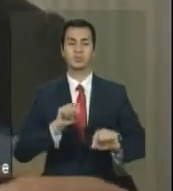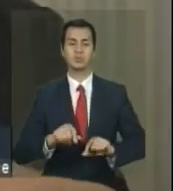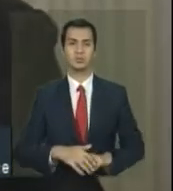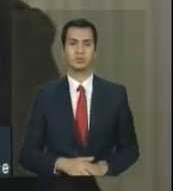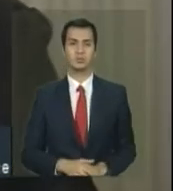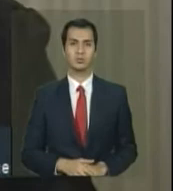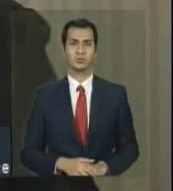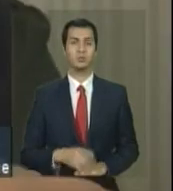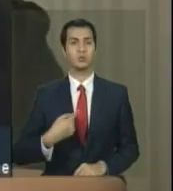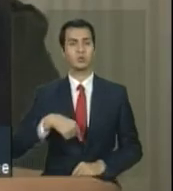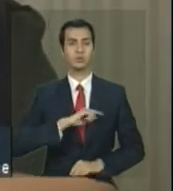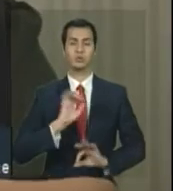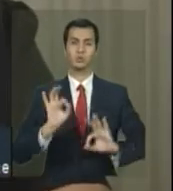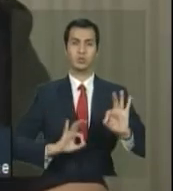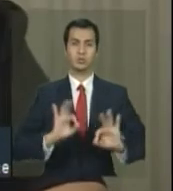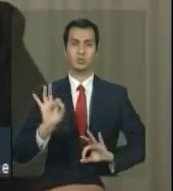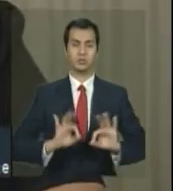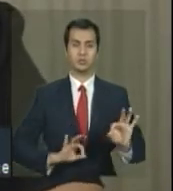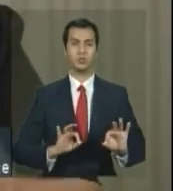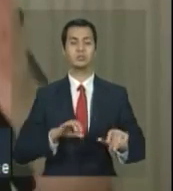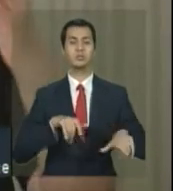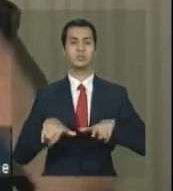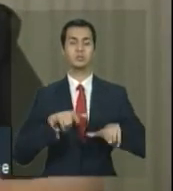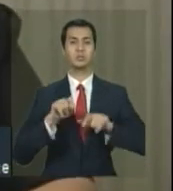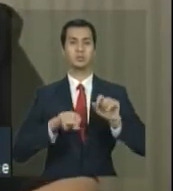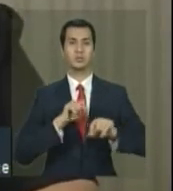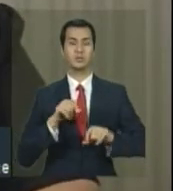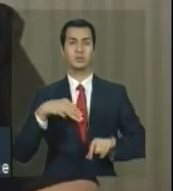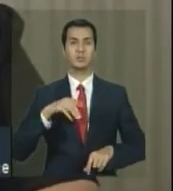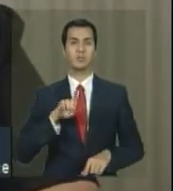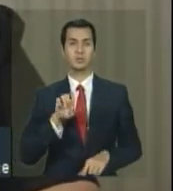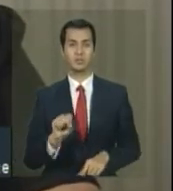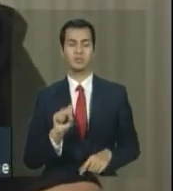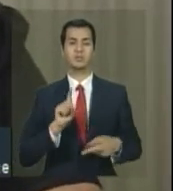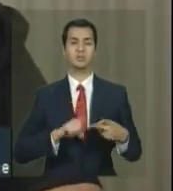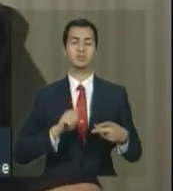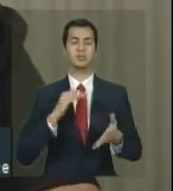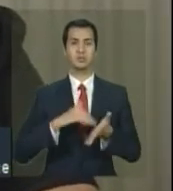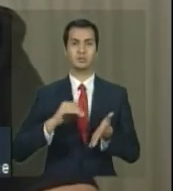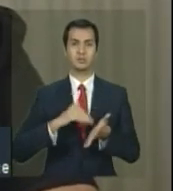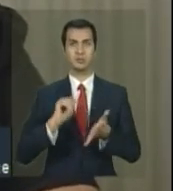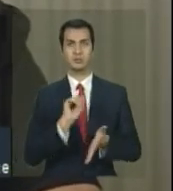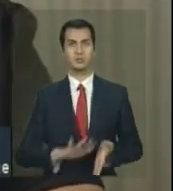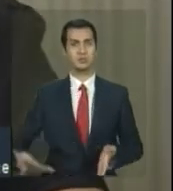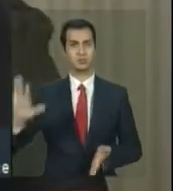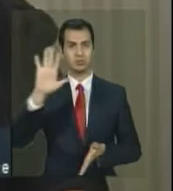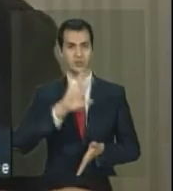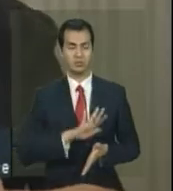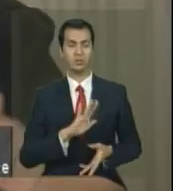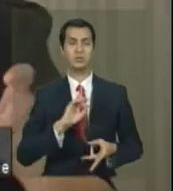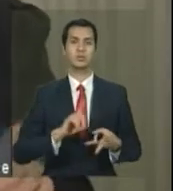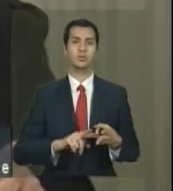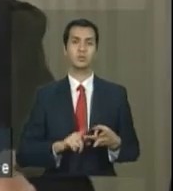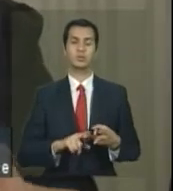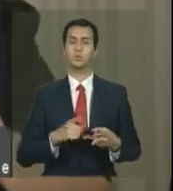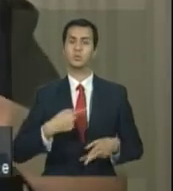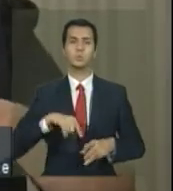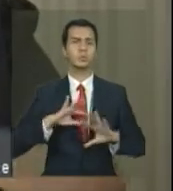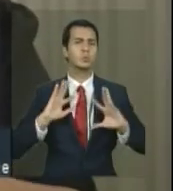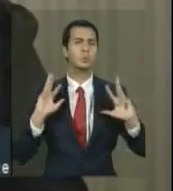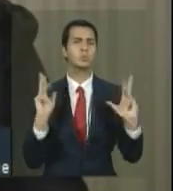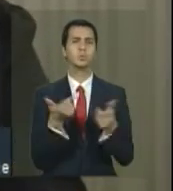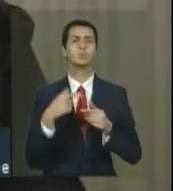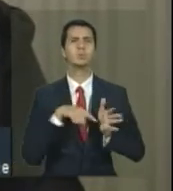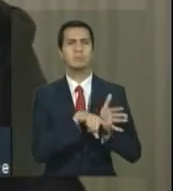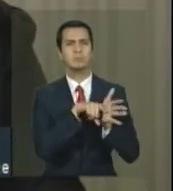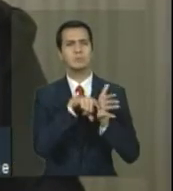estamos nos organizando, nós estamos fazendo um trabalho no MDS, na Secretaria Nacional de Renda Cidadã, levantando todos os dados